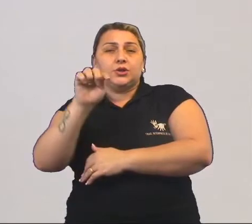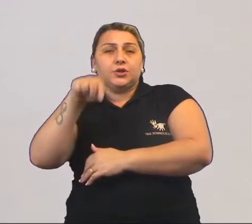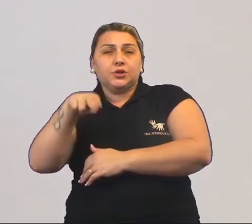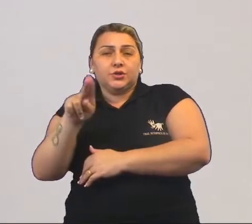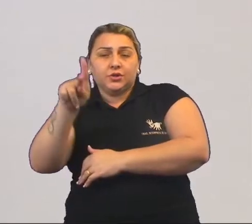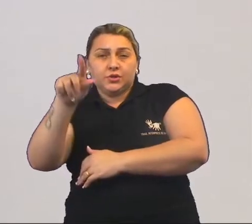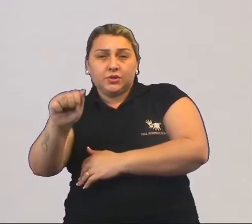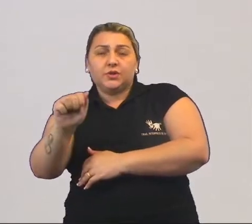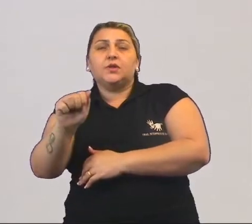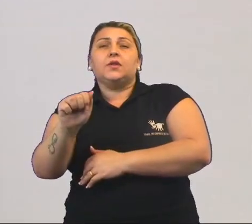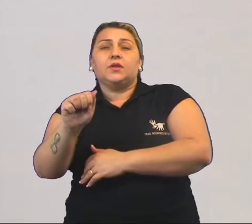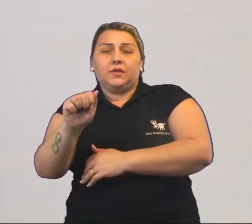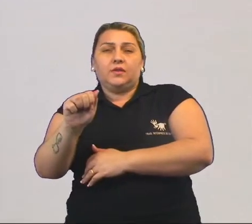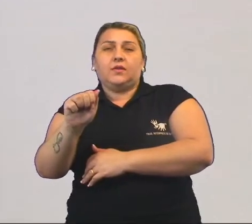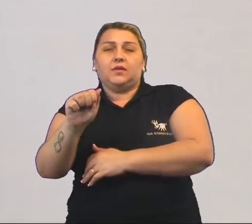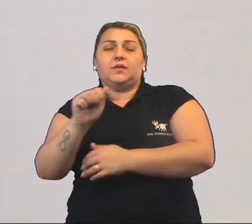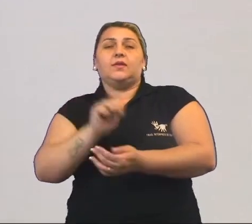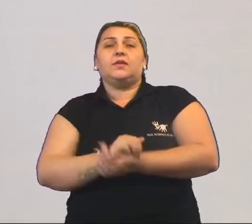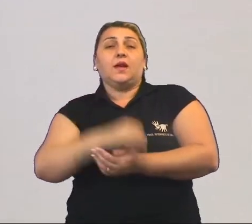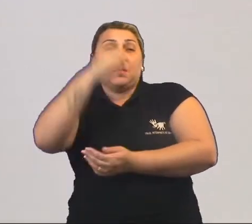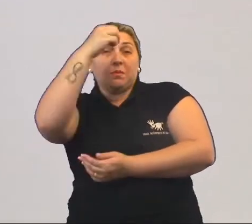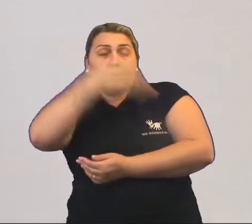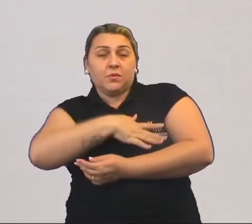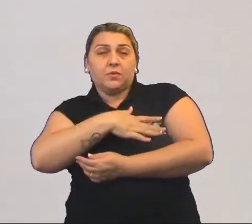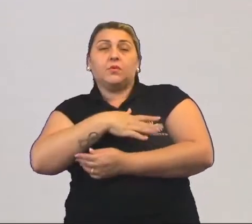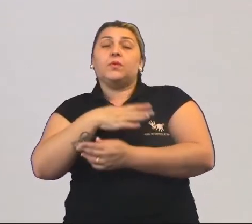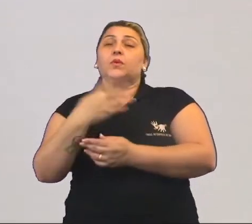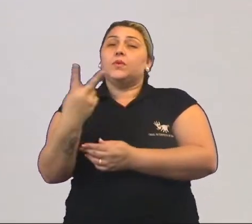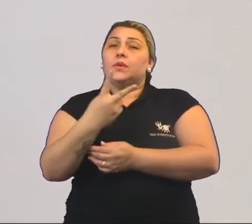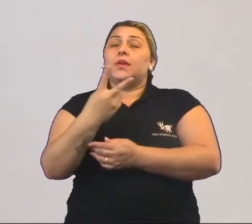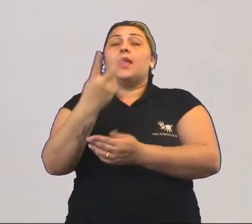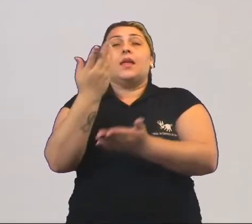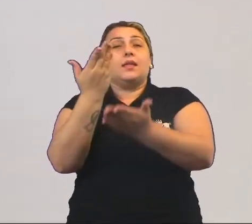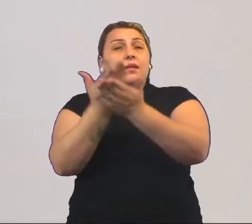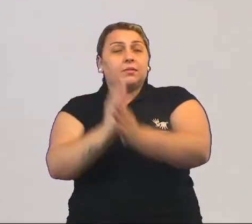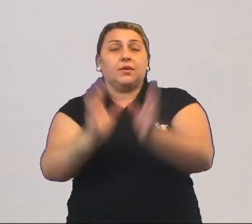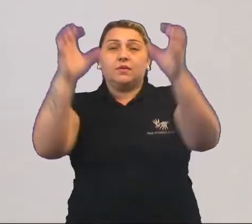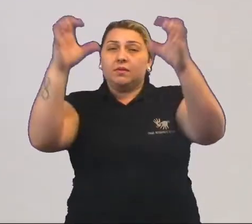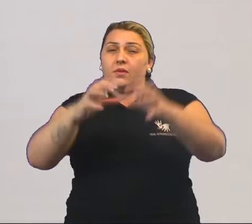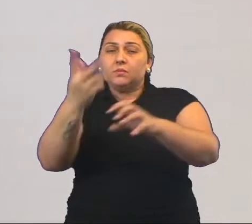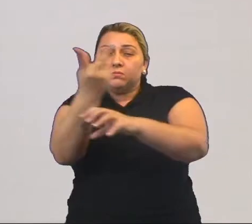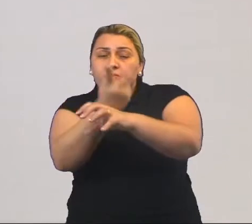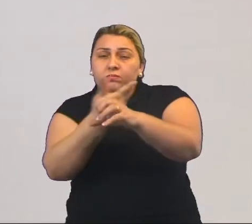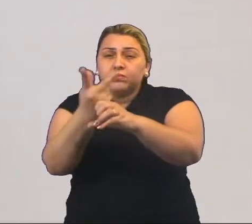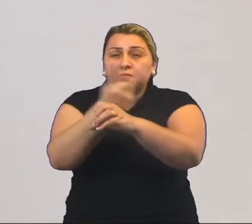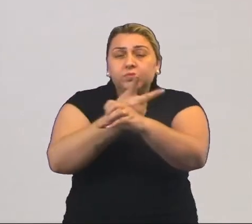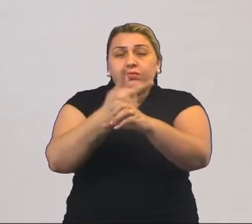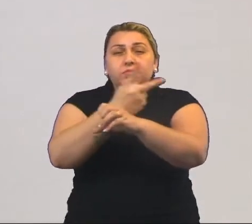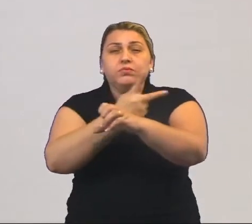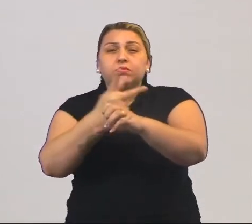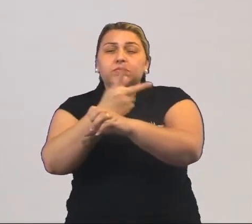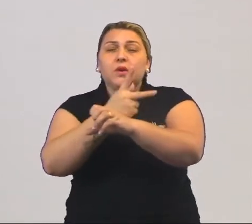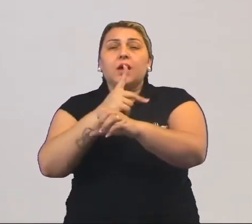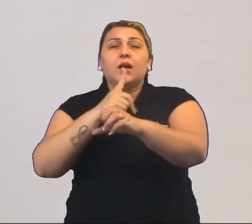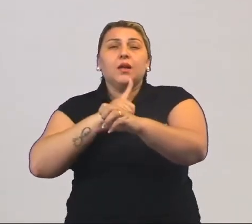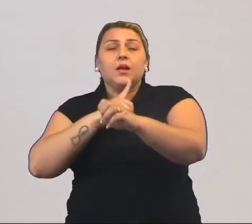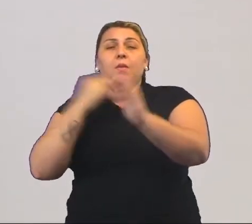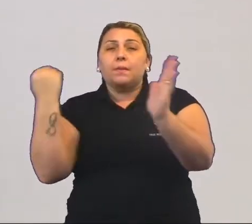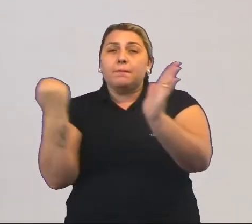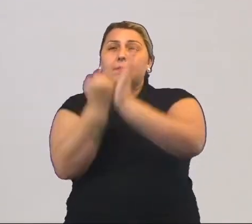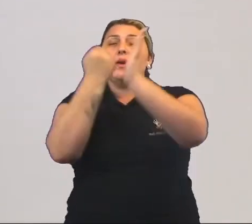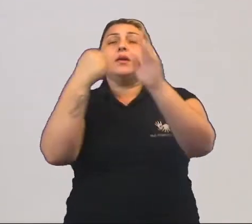período de chuva, esses vaqueiros se reuniam para buscá-los, separar o gado, marcar e também para